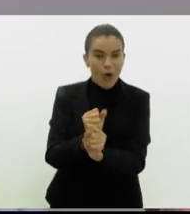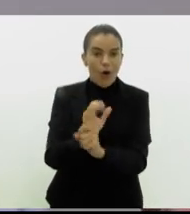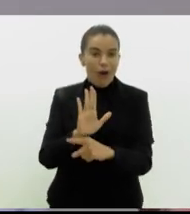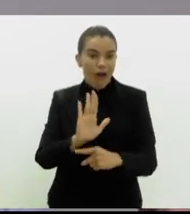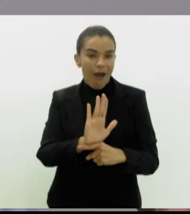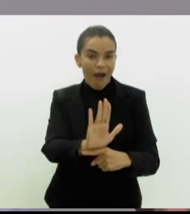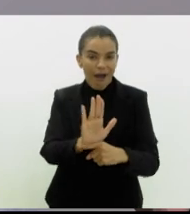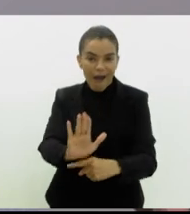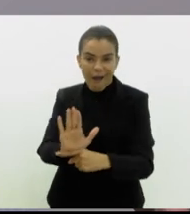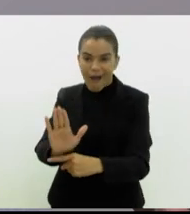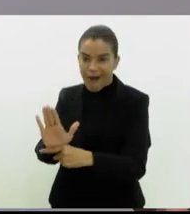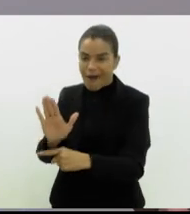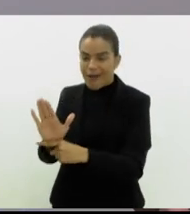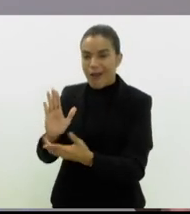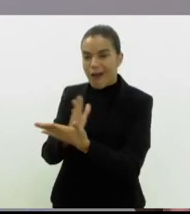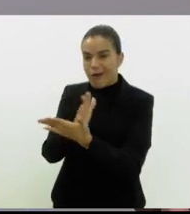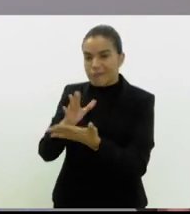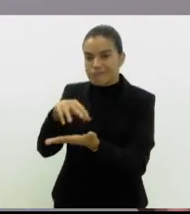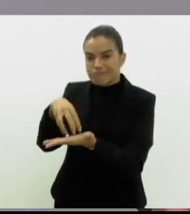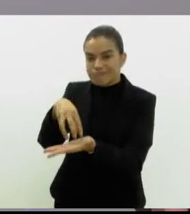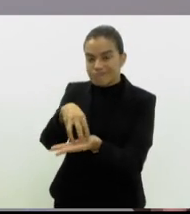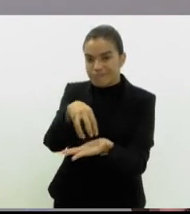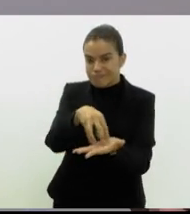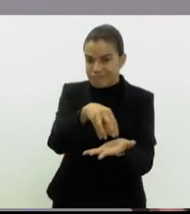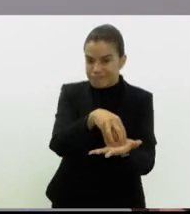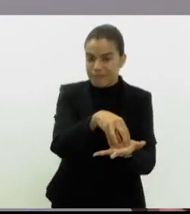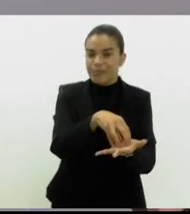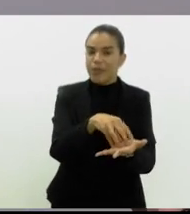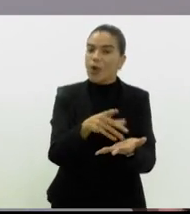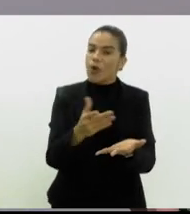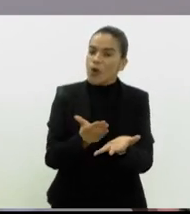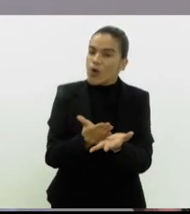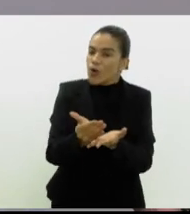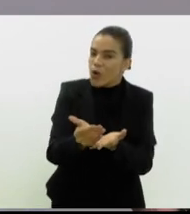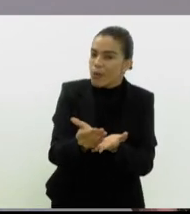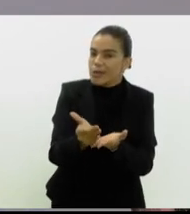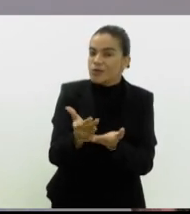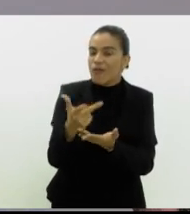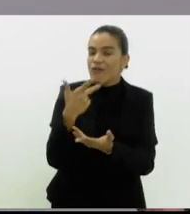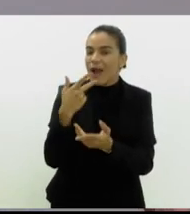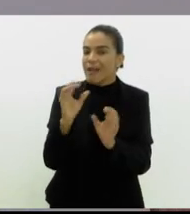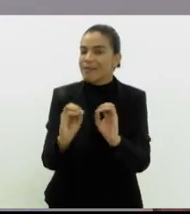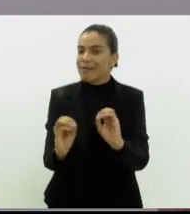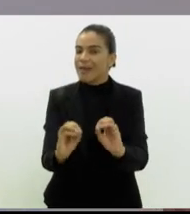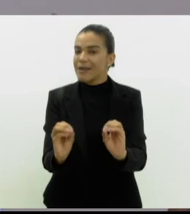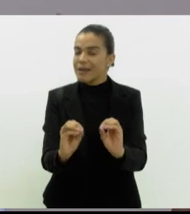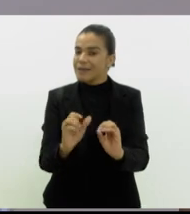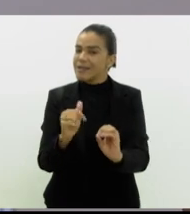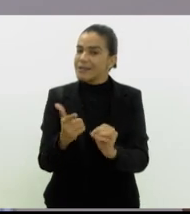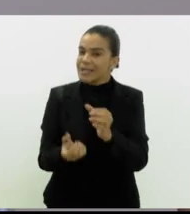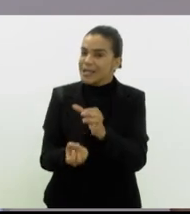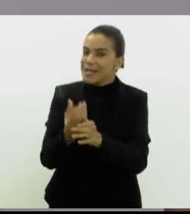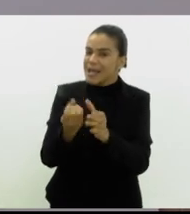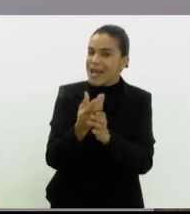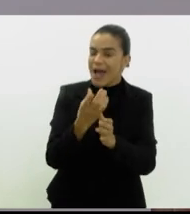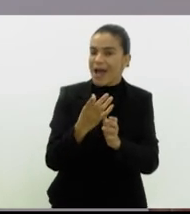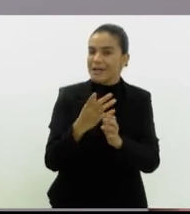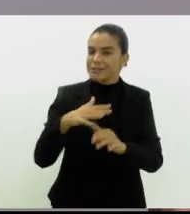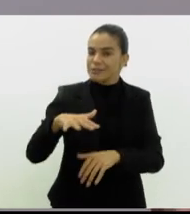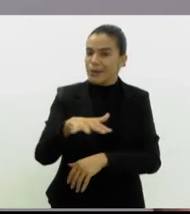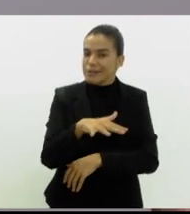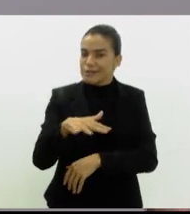de determinados setores começaram a não se falar e a gente criar situações esdrúxulas